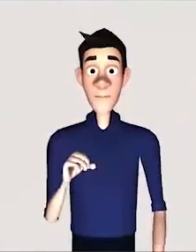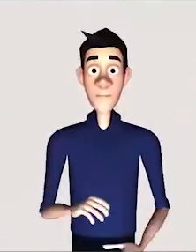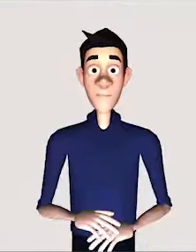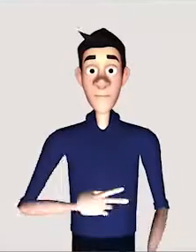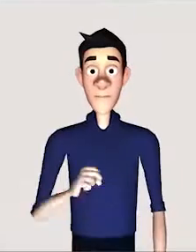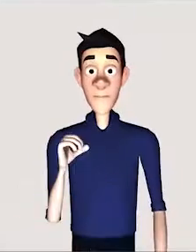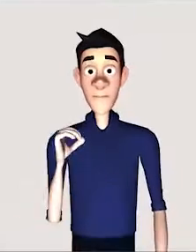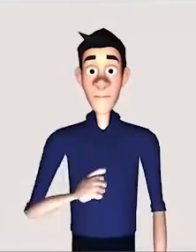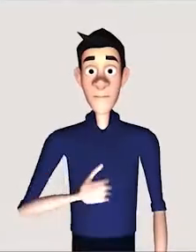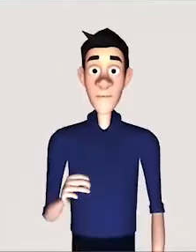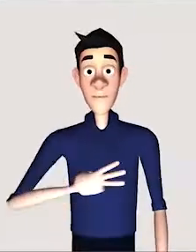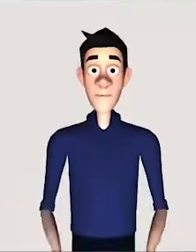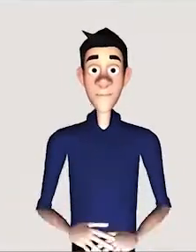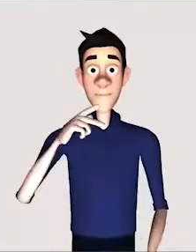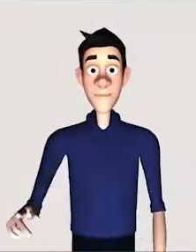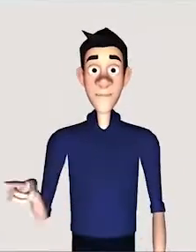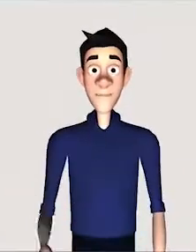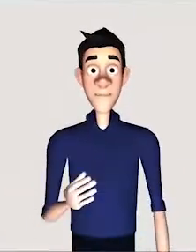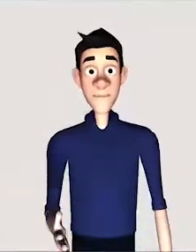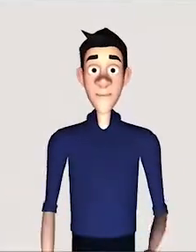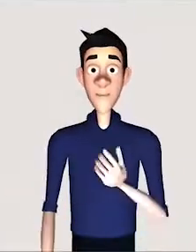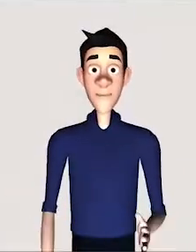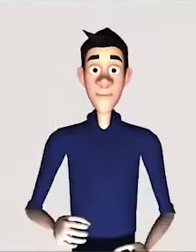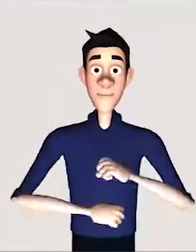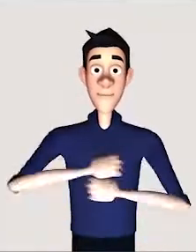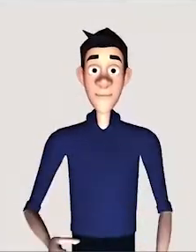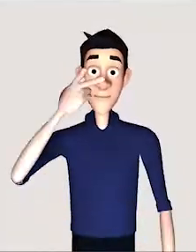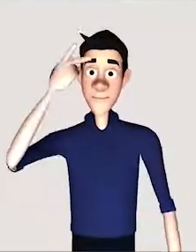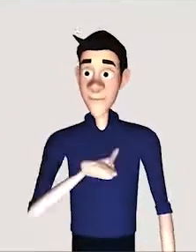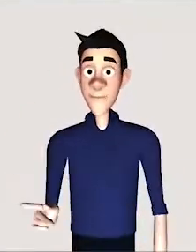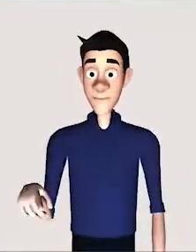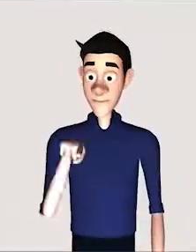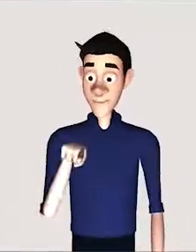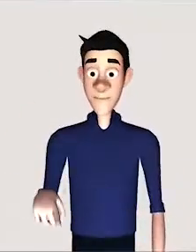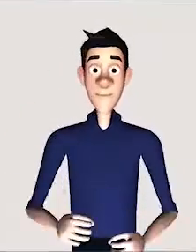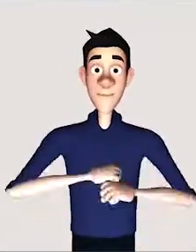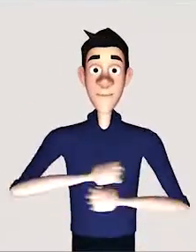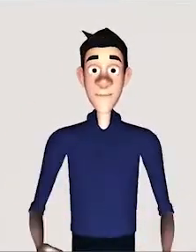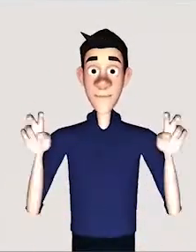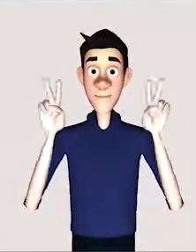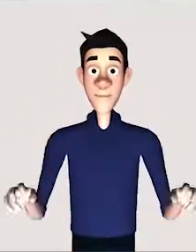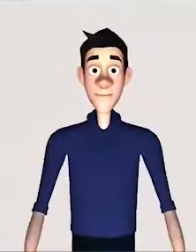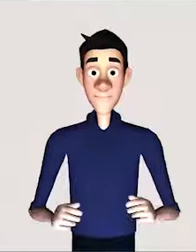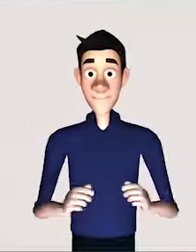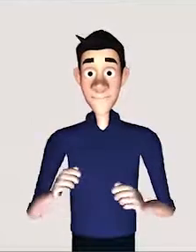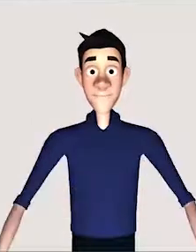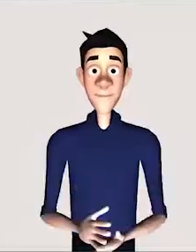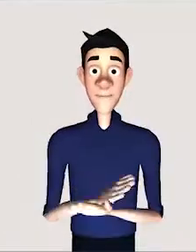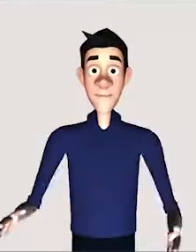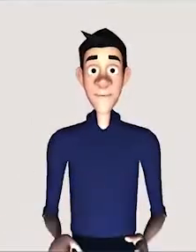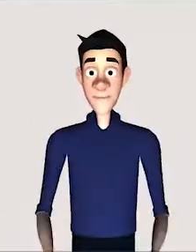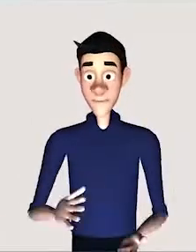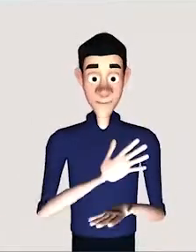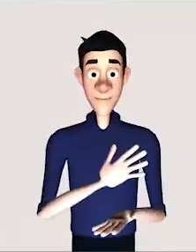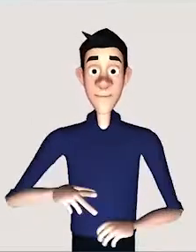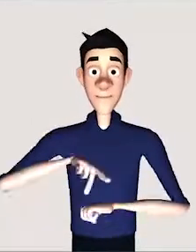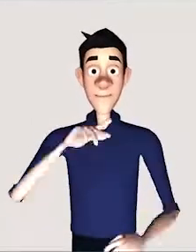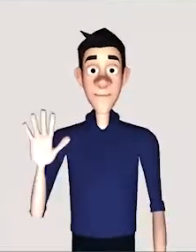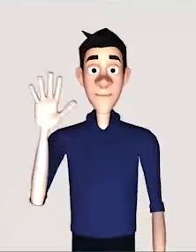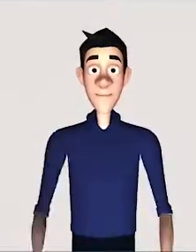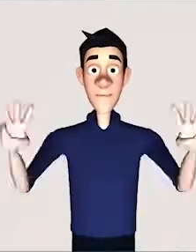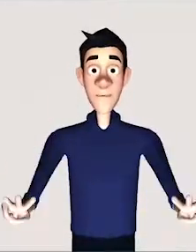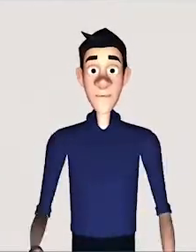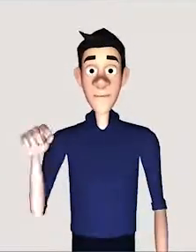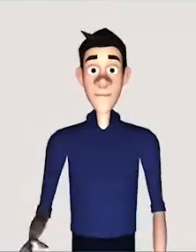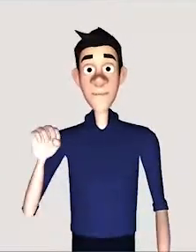algumas perguntas do Cadastro Nacional dos Museus, que é a existência sobre pesquisa de público, e